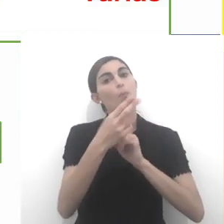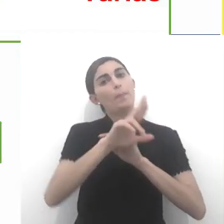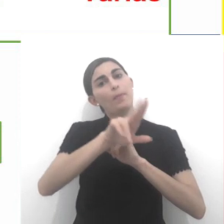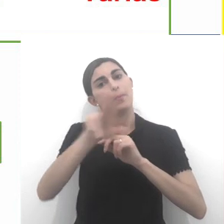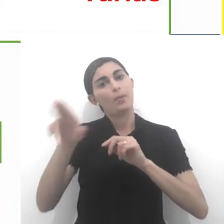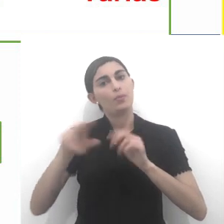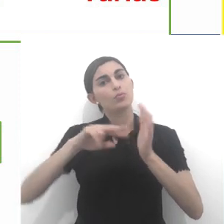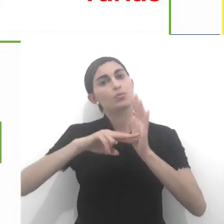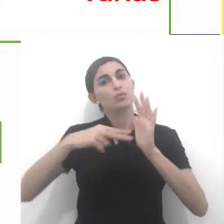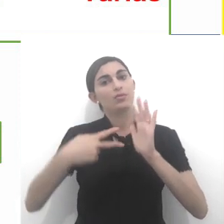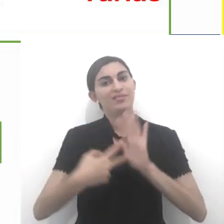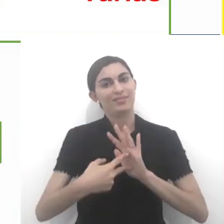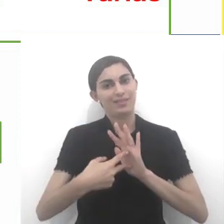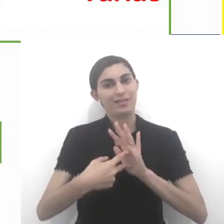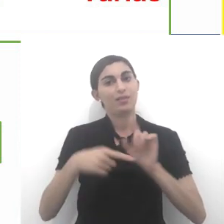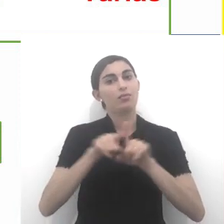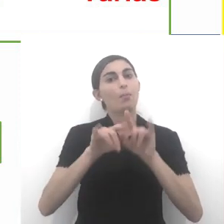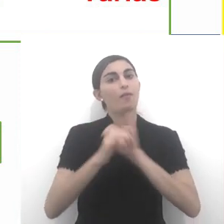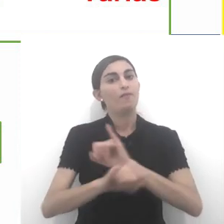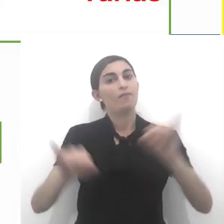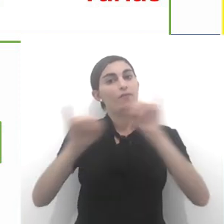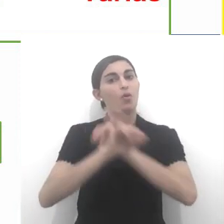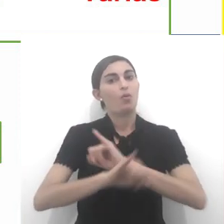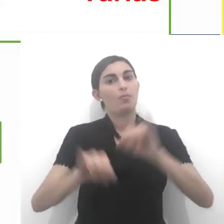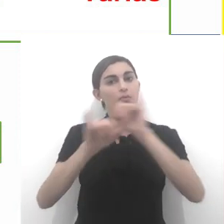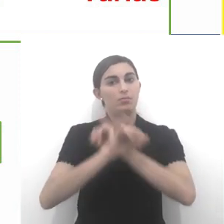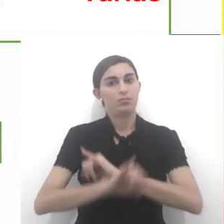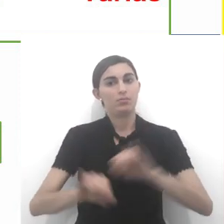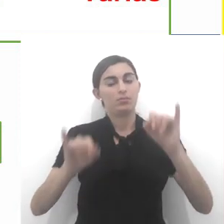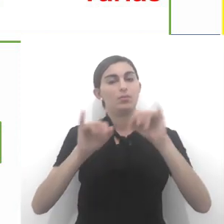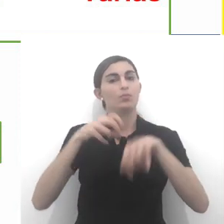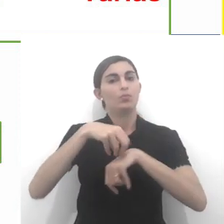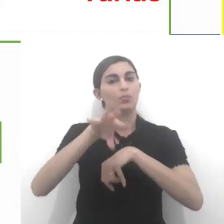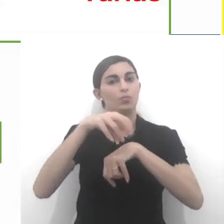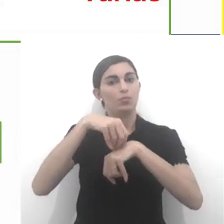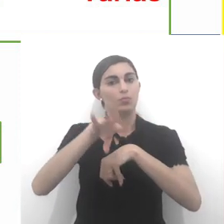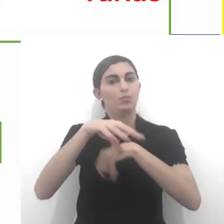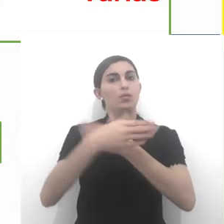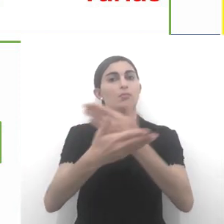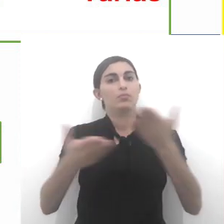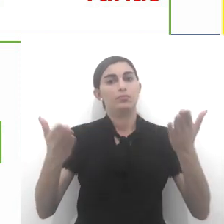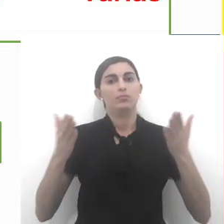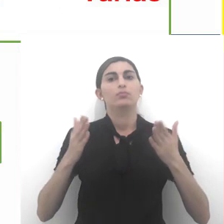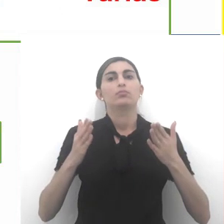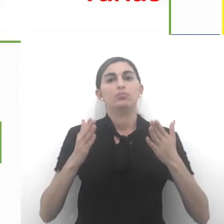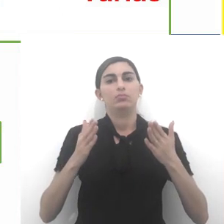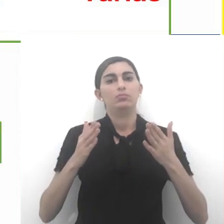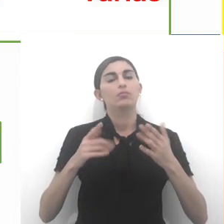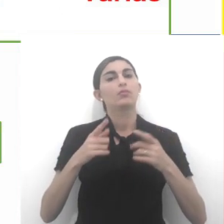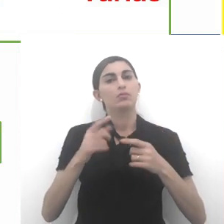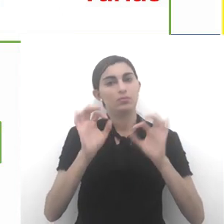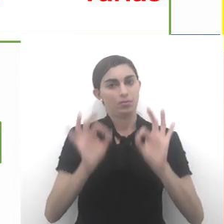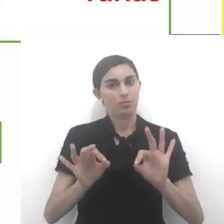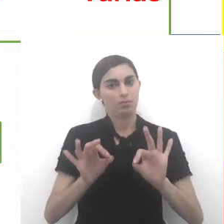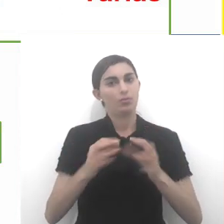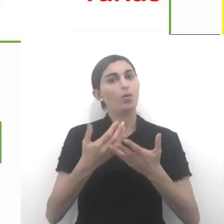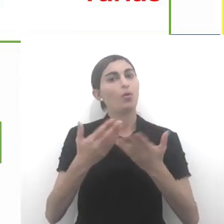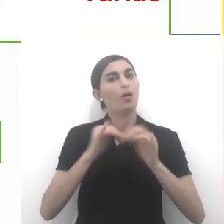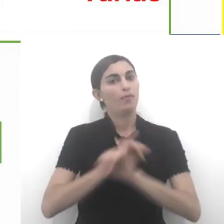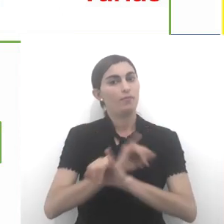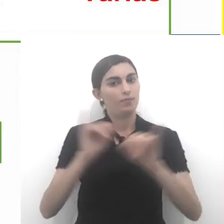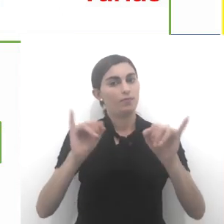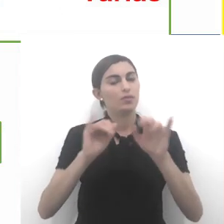as palavras e o sentido e a informação, revelação que é passada aos seus fiéis, certo?